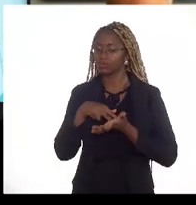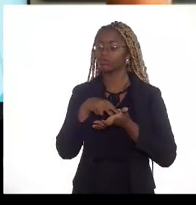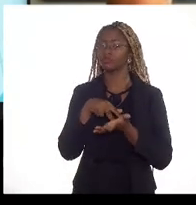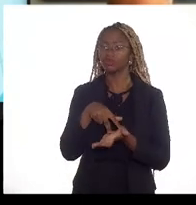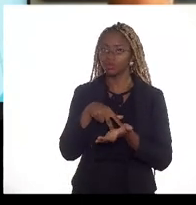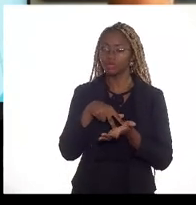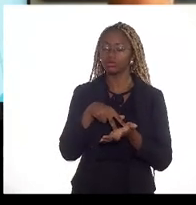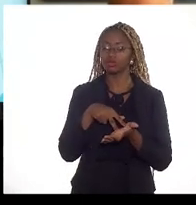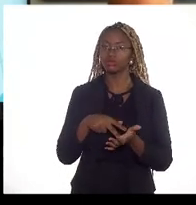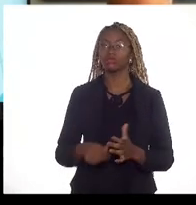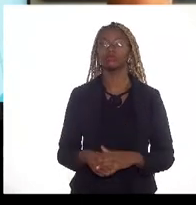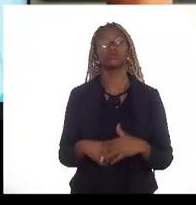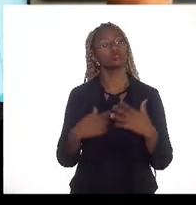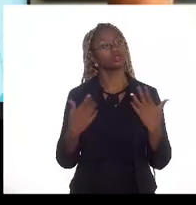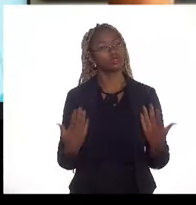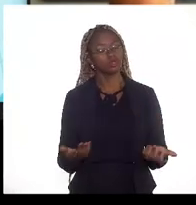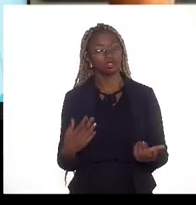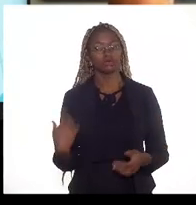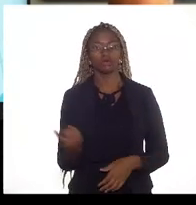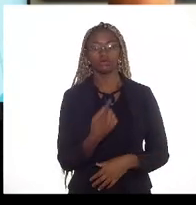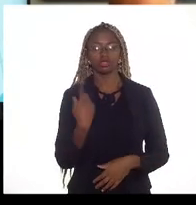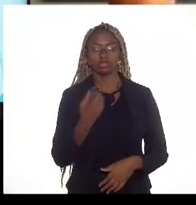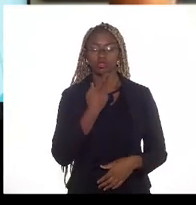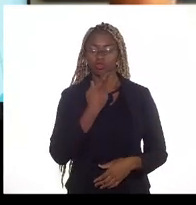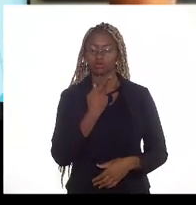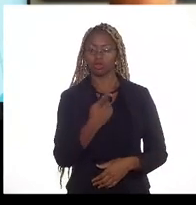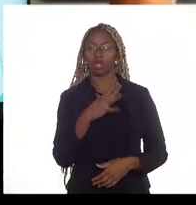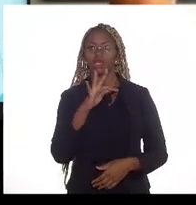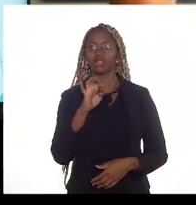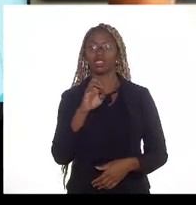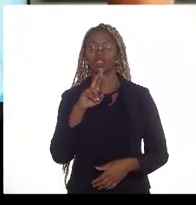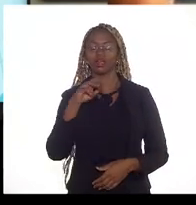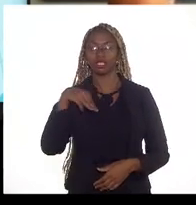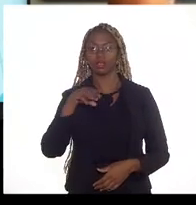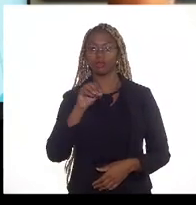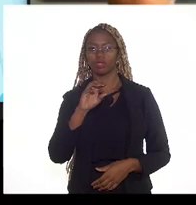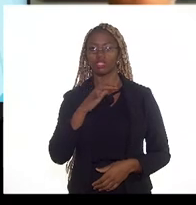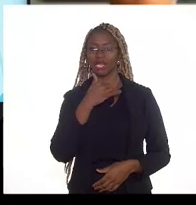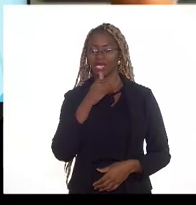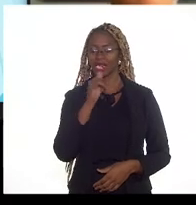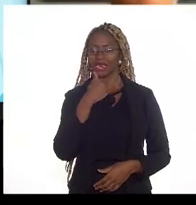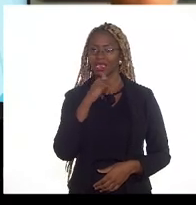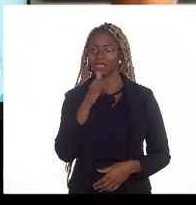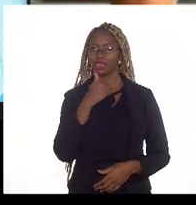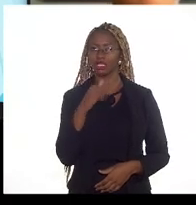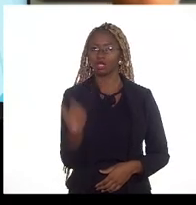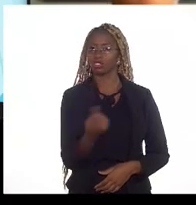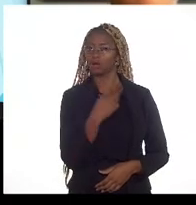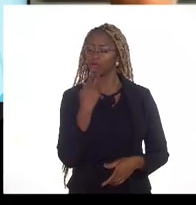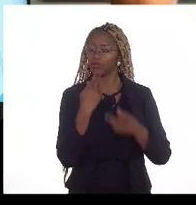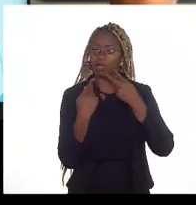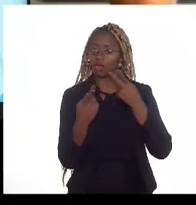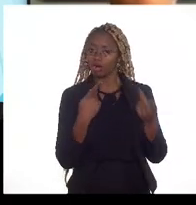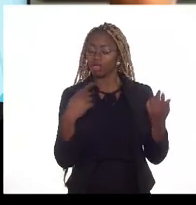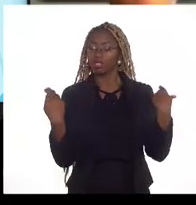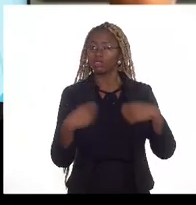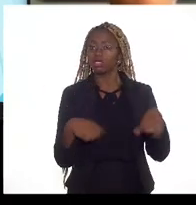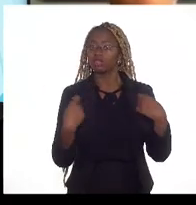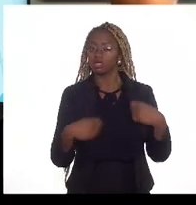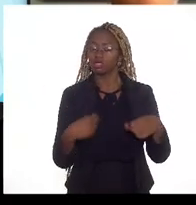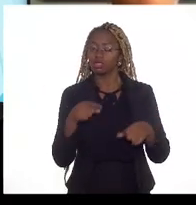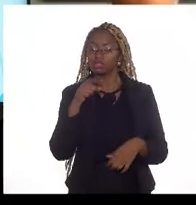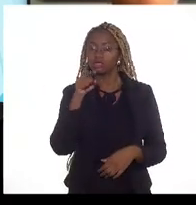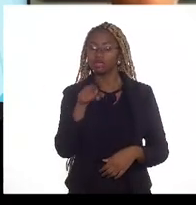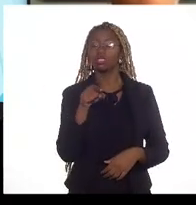e quando a gente fala em termos elétricos nós estamos falando de uma demanda que é extremamente